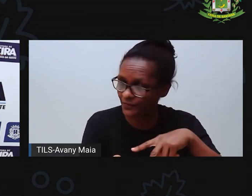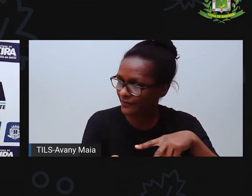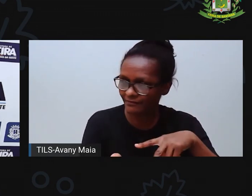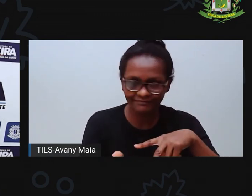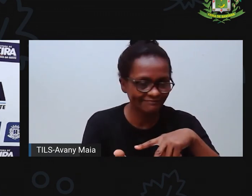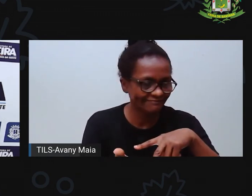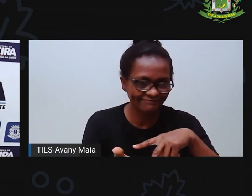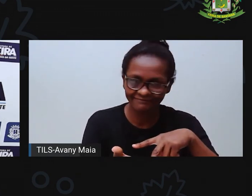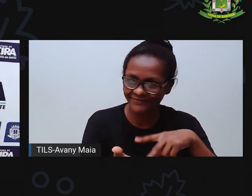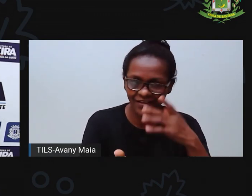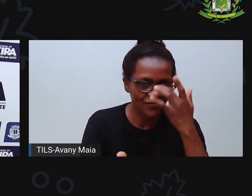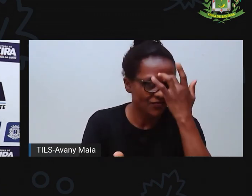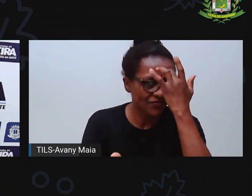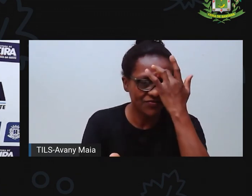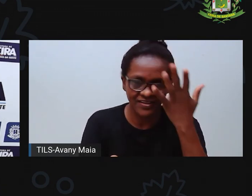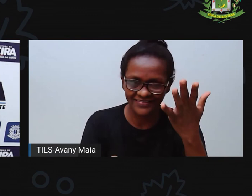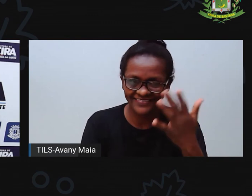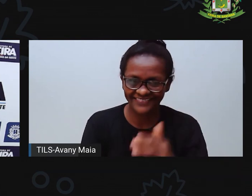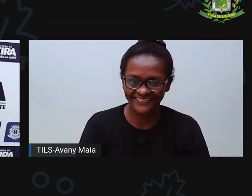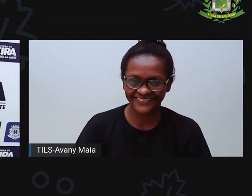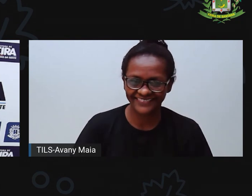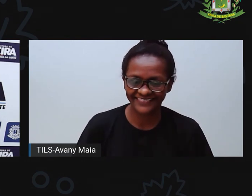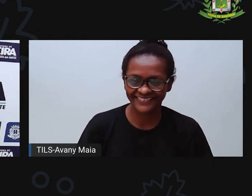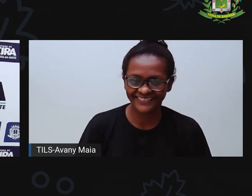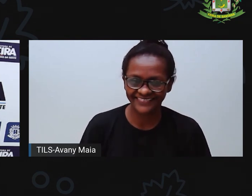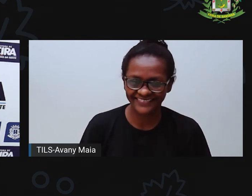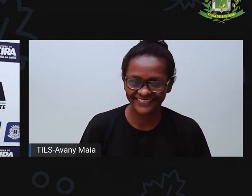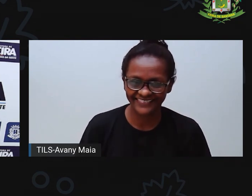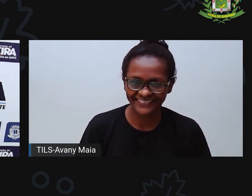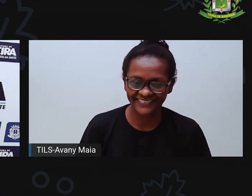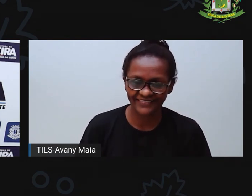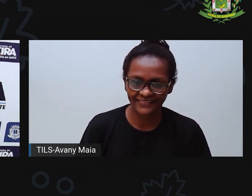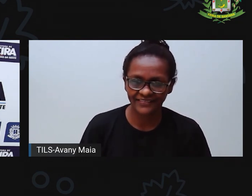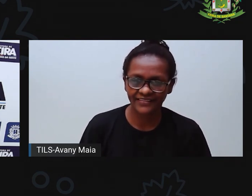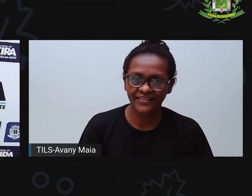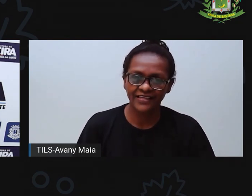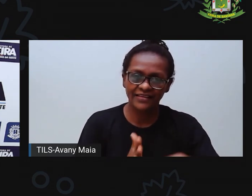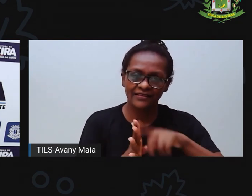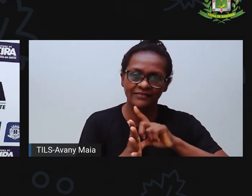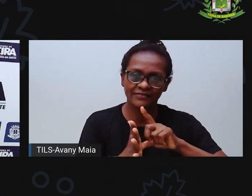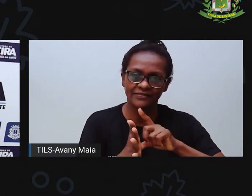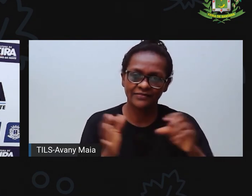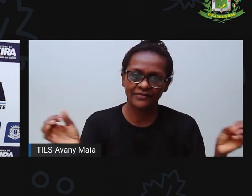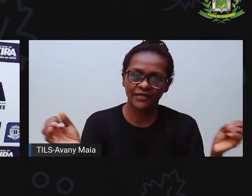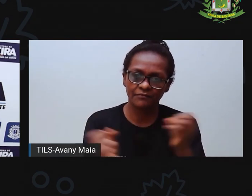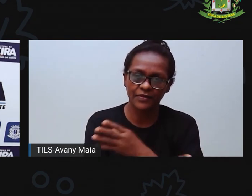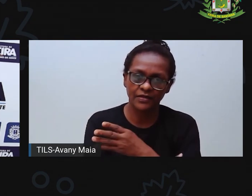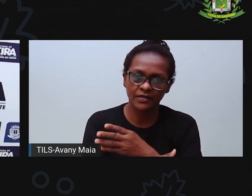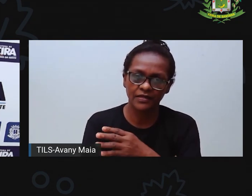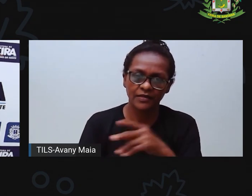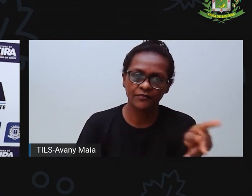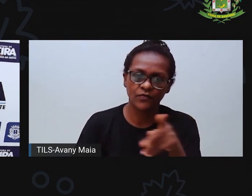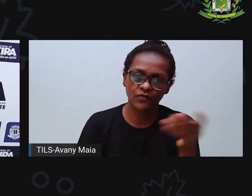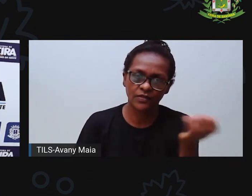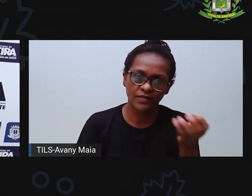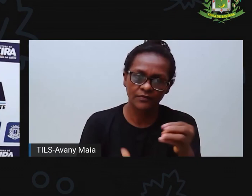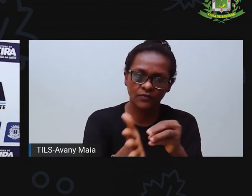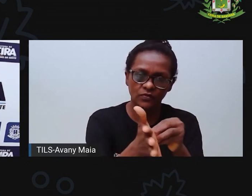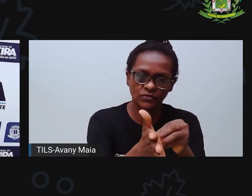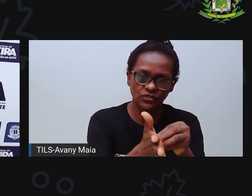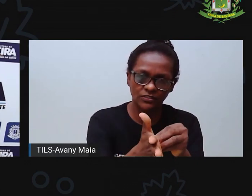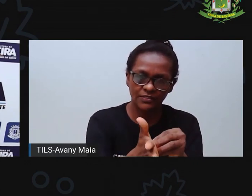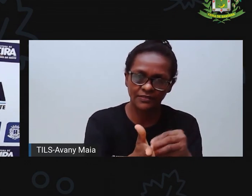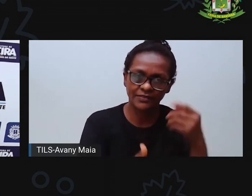dos brinquedos que a pró mostrou pra vocês. A pró, antes de finalizar a aula, a pró quer mostrar pra vocês algumas